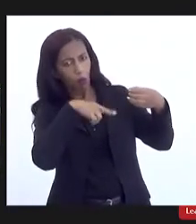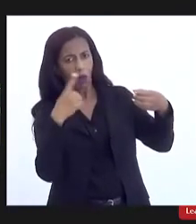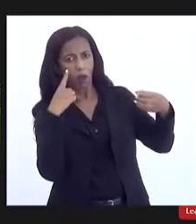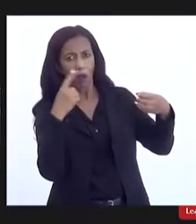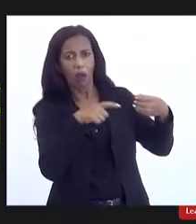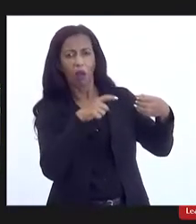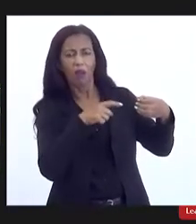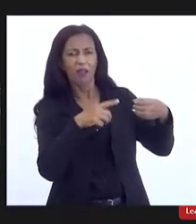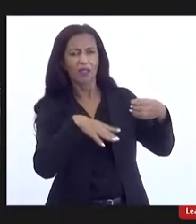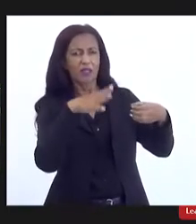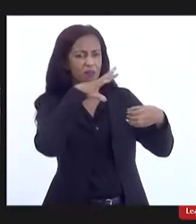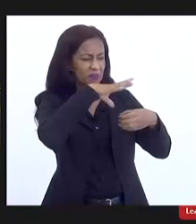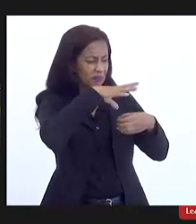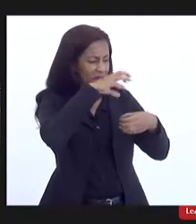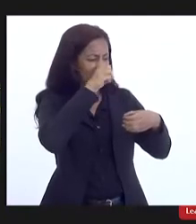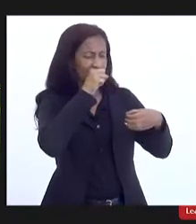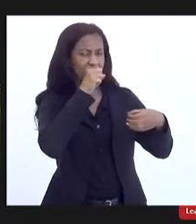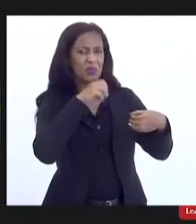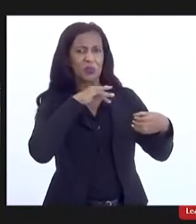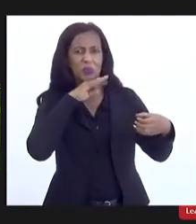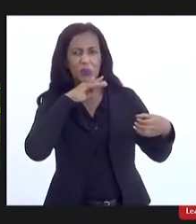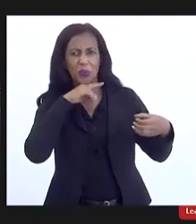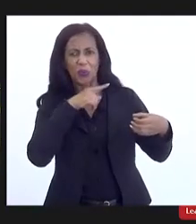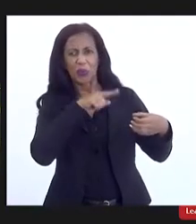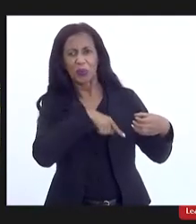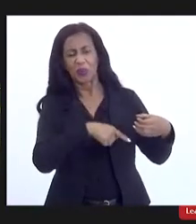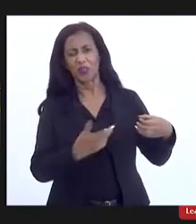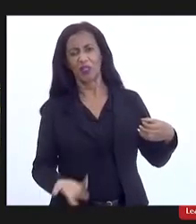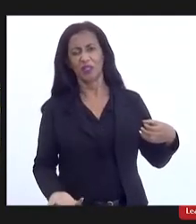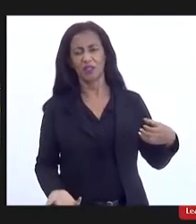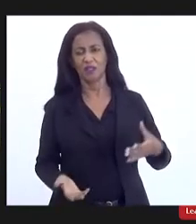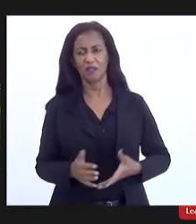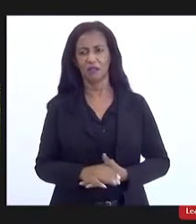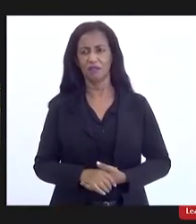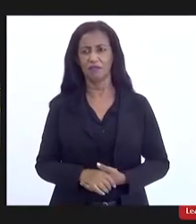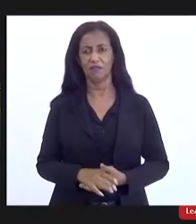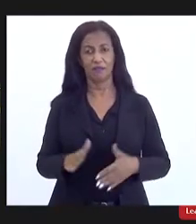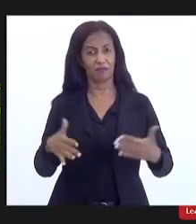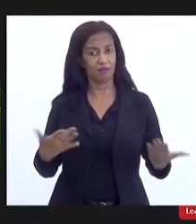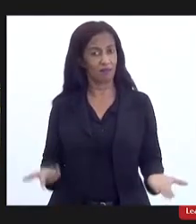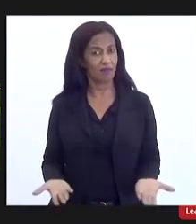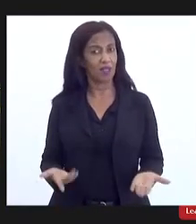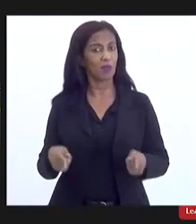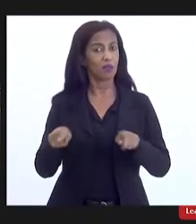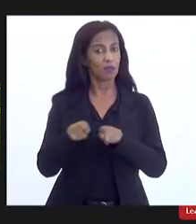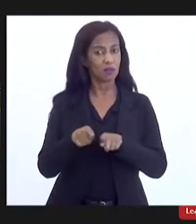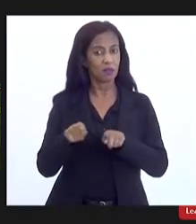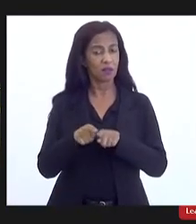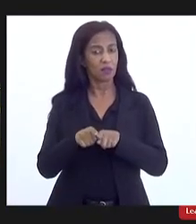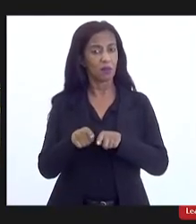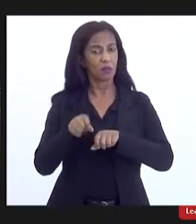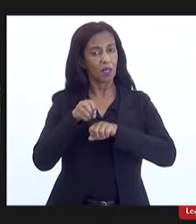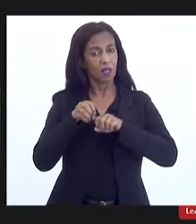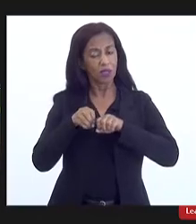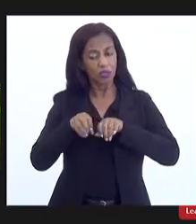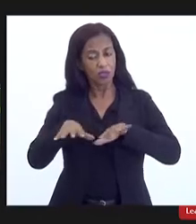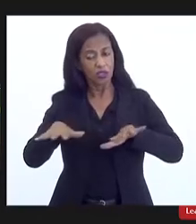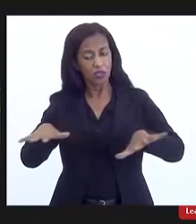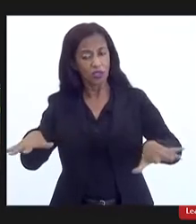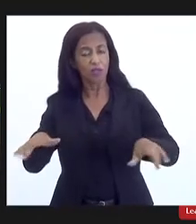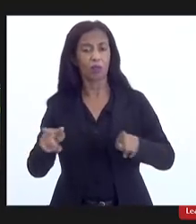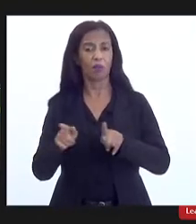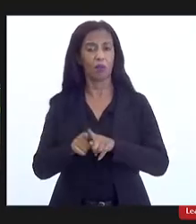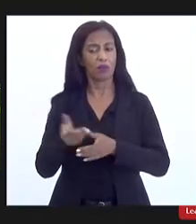cheiro de fezes e por aí vai, deputada Mônica. Então, ela é também a distribuição, mas a